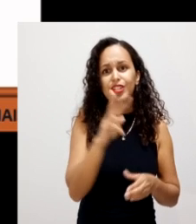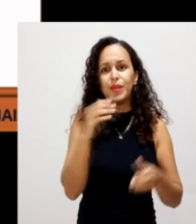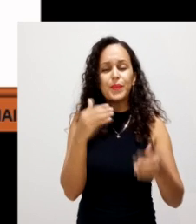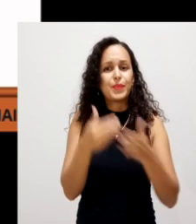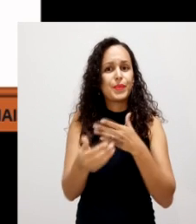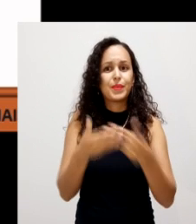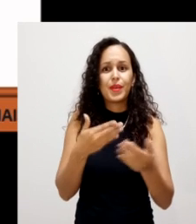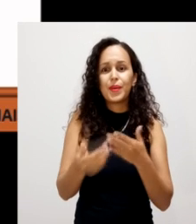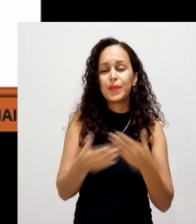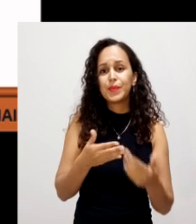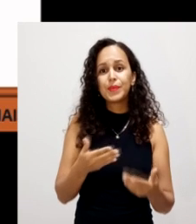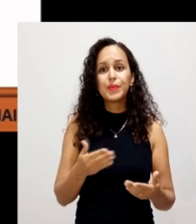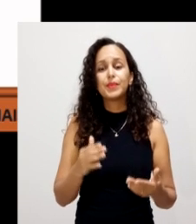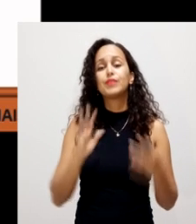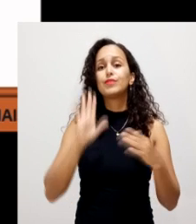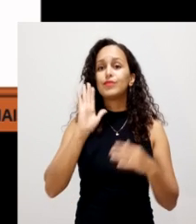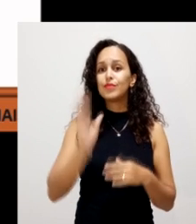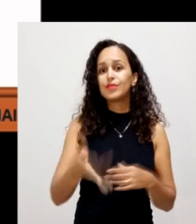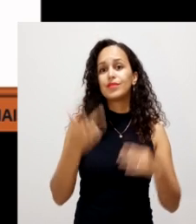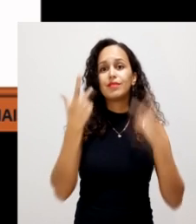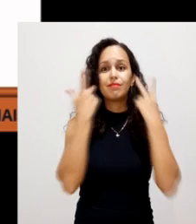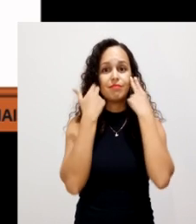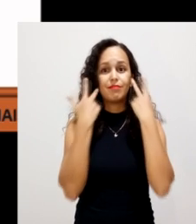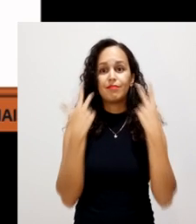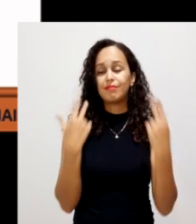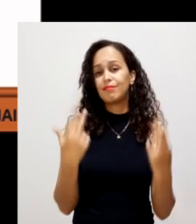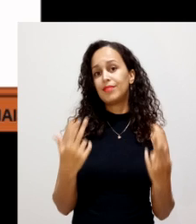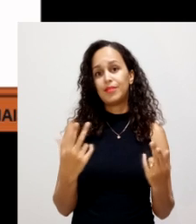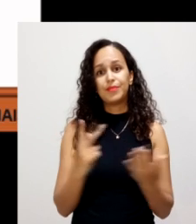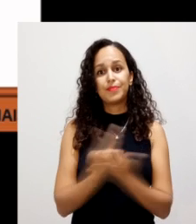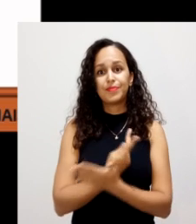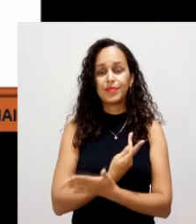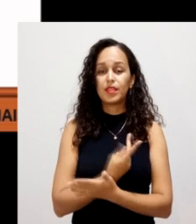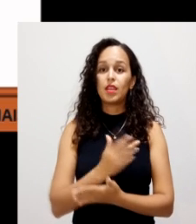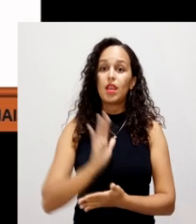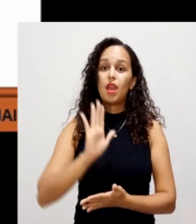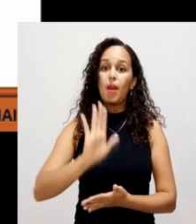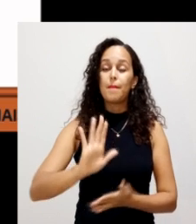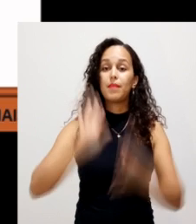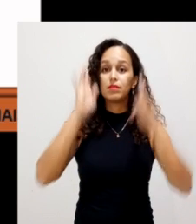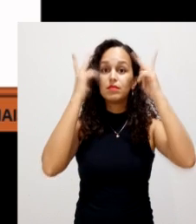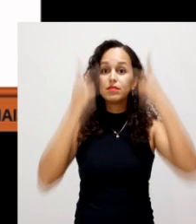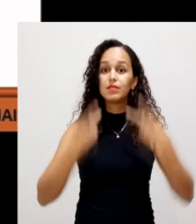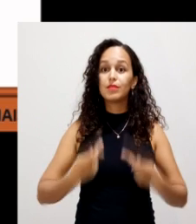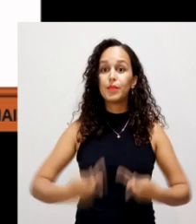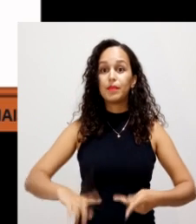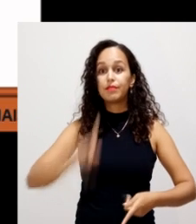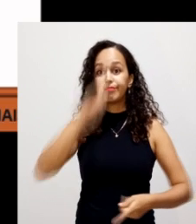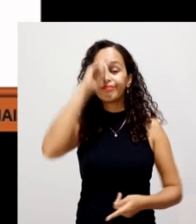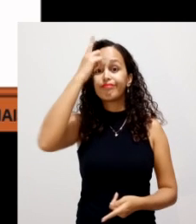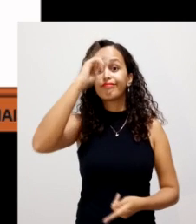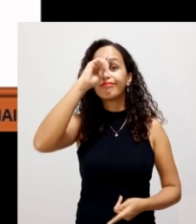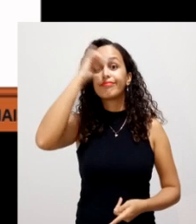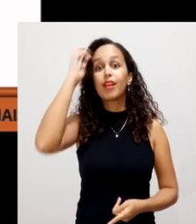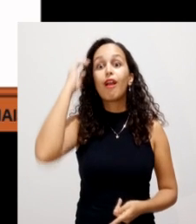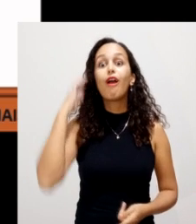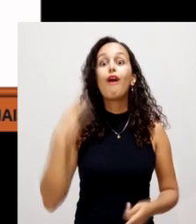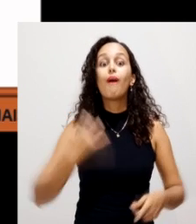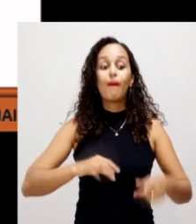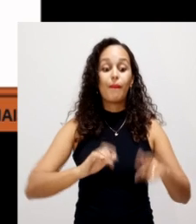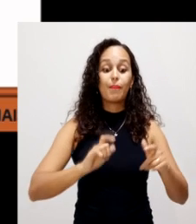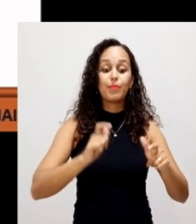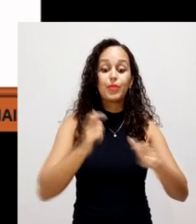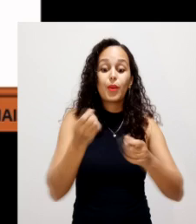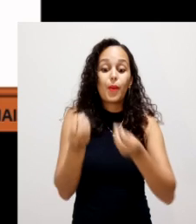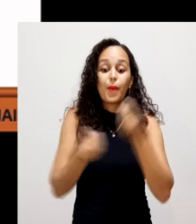e decompor esse material. E o que a compostagem faz? Ela vai, o homem, ele envia uma forma de acelerar esse procedimento. Ele vai criar